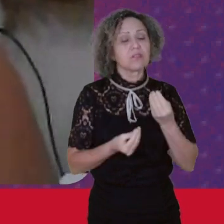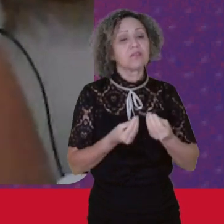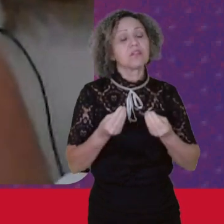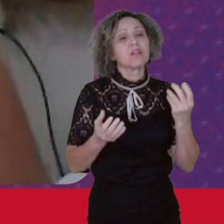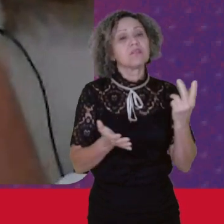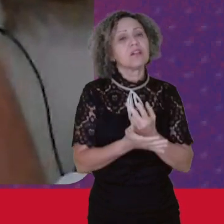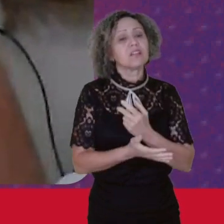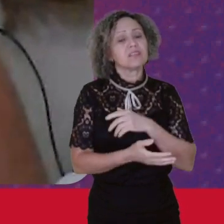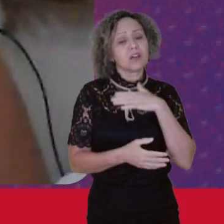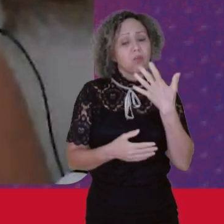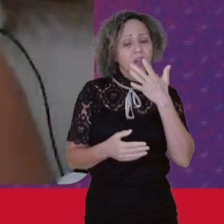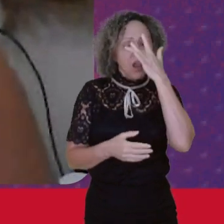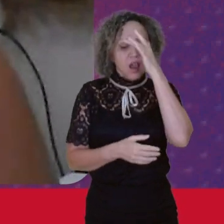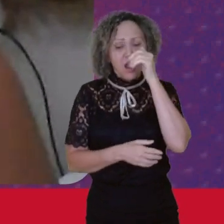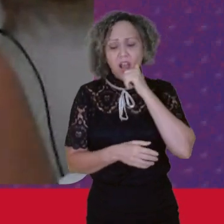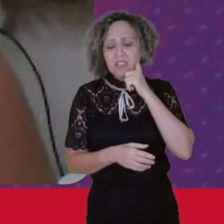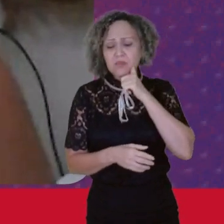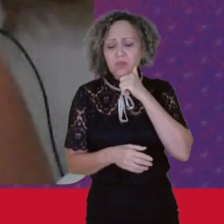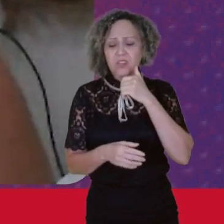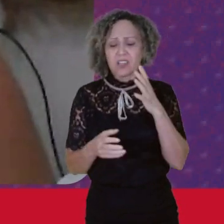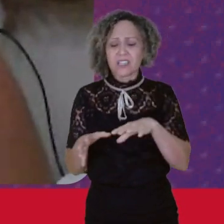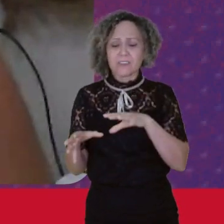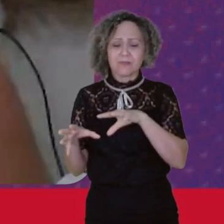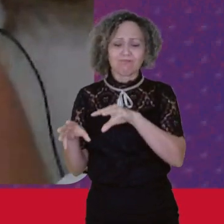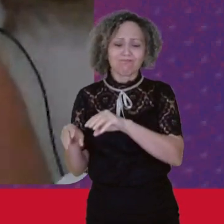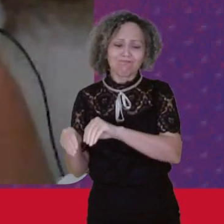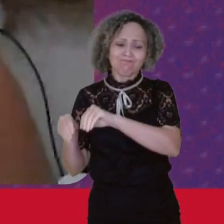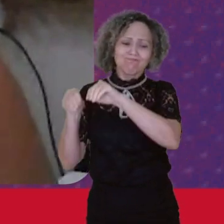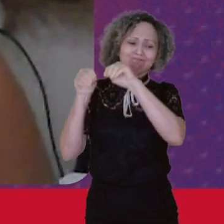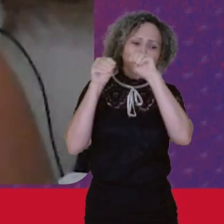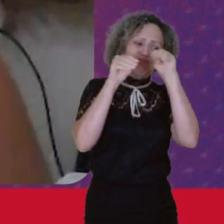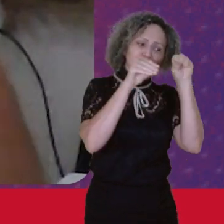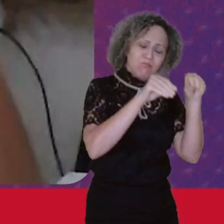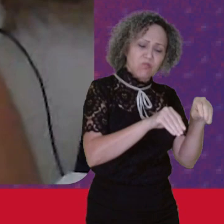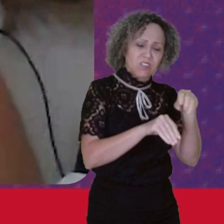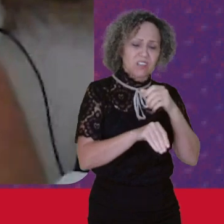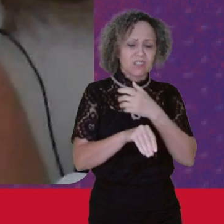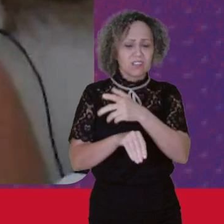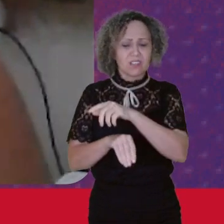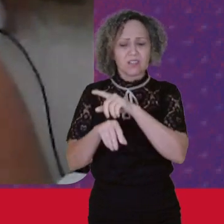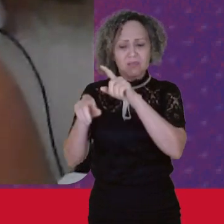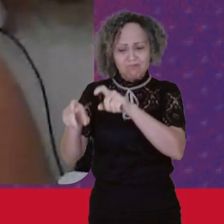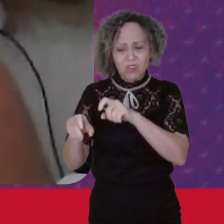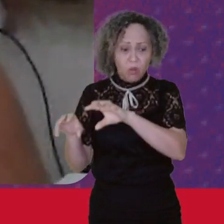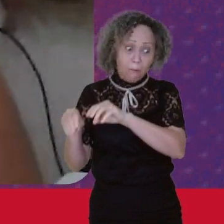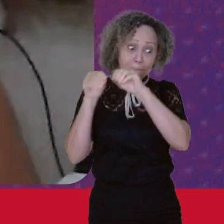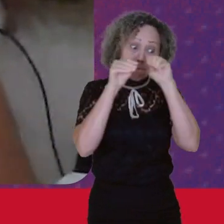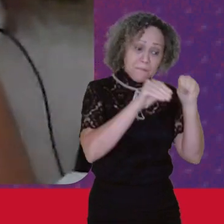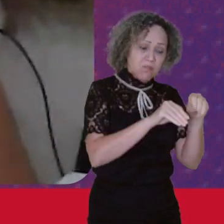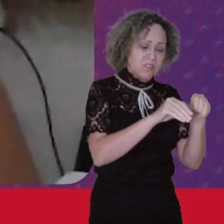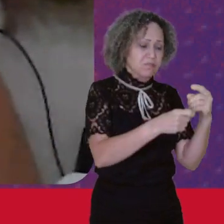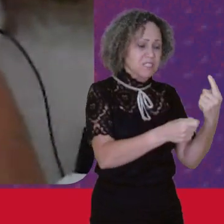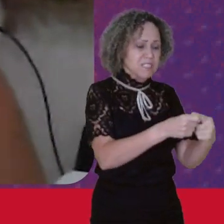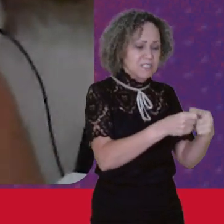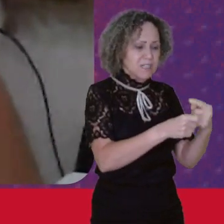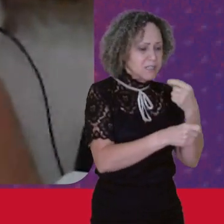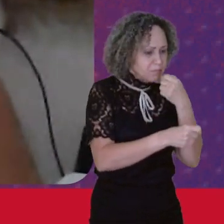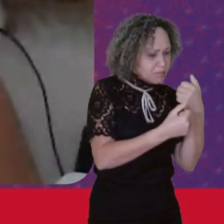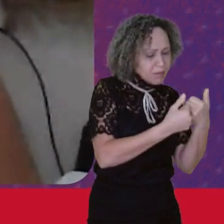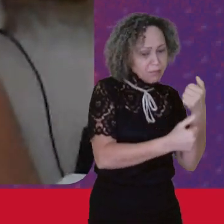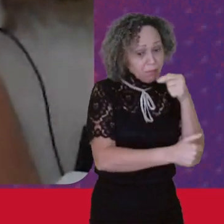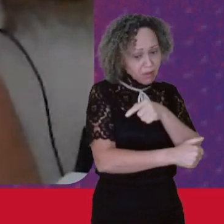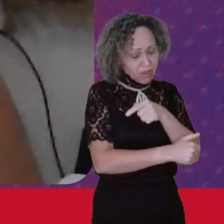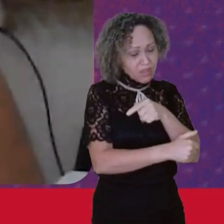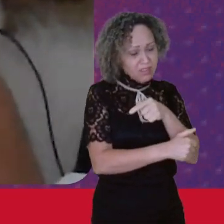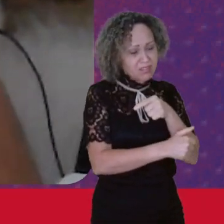Saírem do campo Principalmente As mulheres jovens Em busca De emprego Nas cidades Mais próximas E às vezes Inclusive